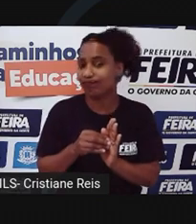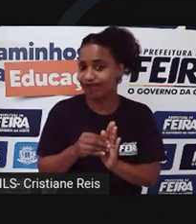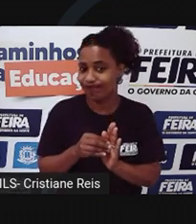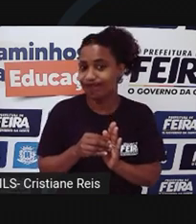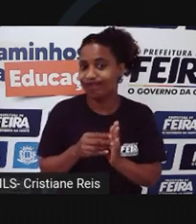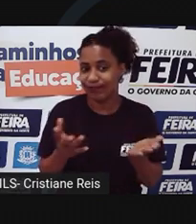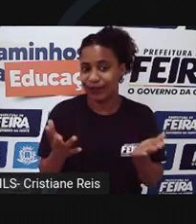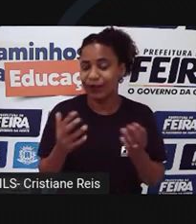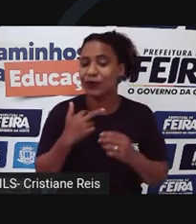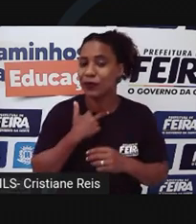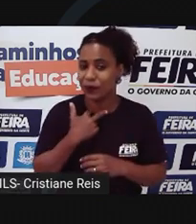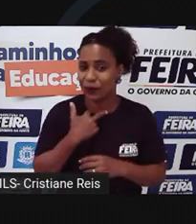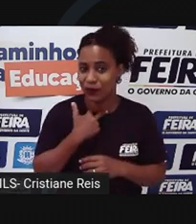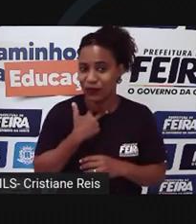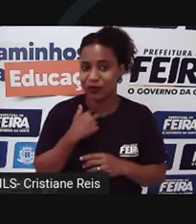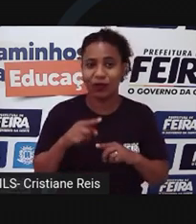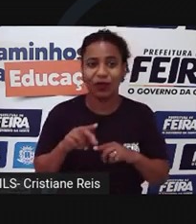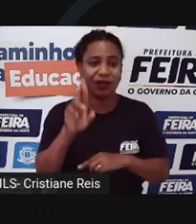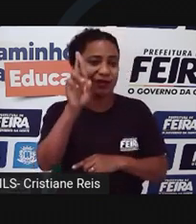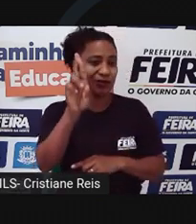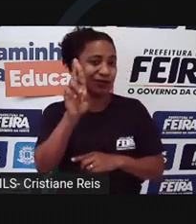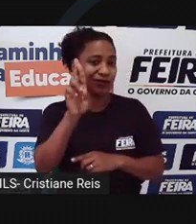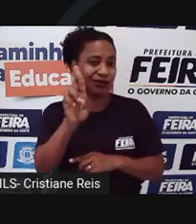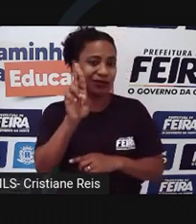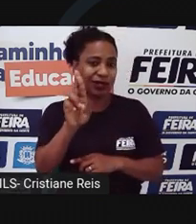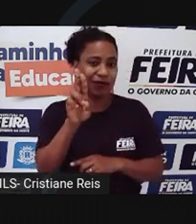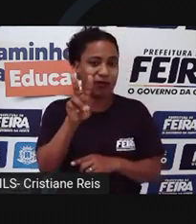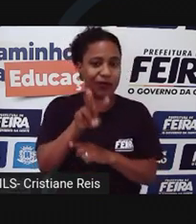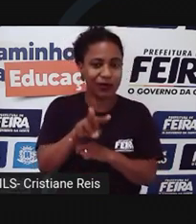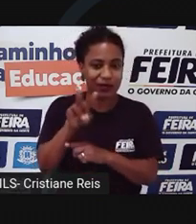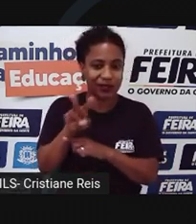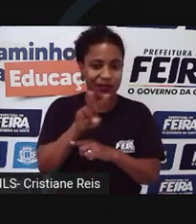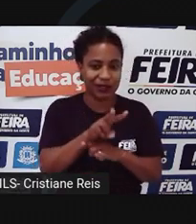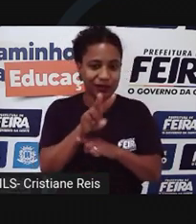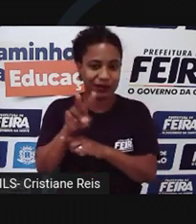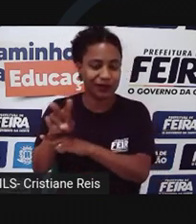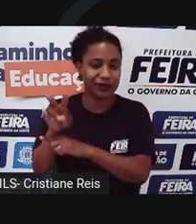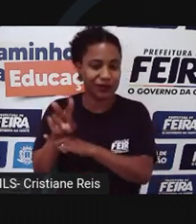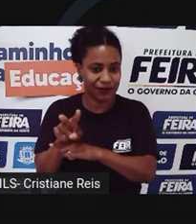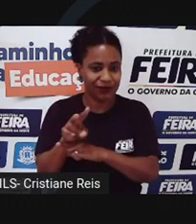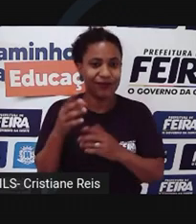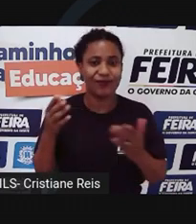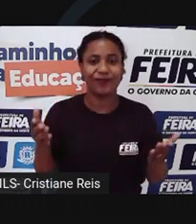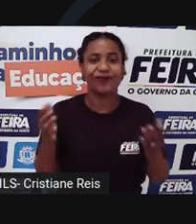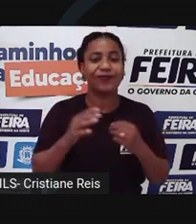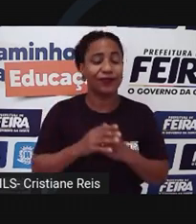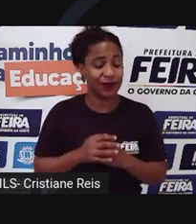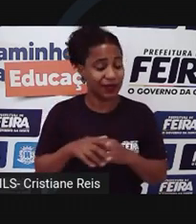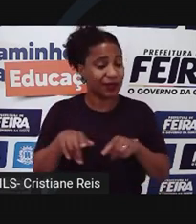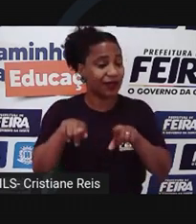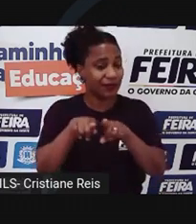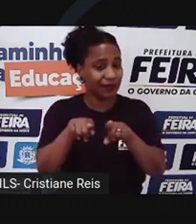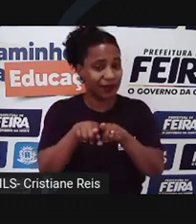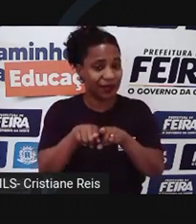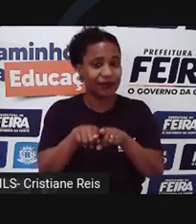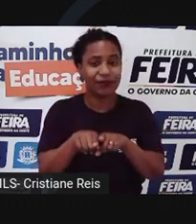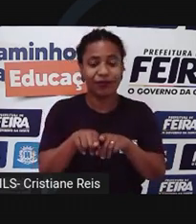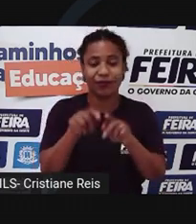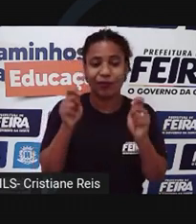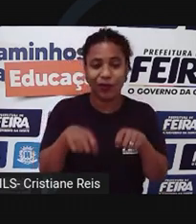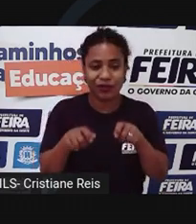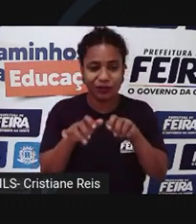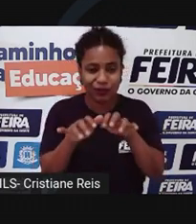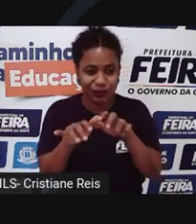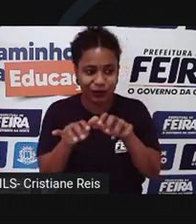nome do controlador. Ela dispõe sobre o tratamento de dados pessoais, inclusive números digitais por